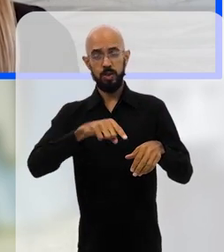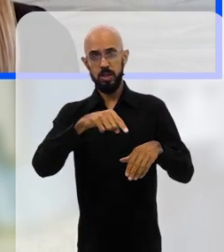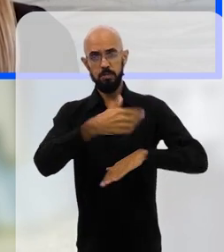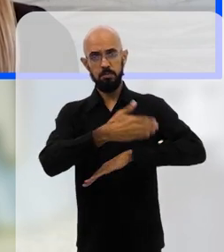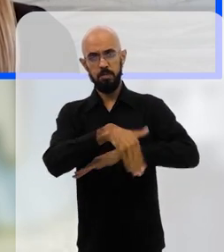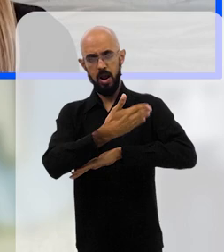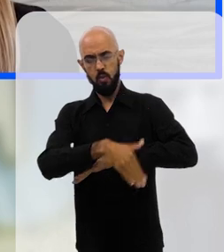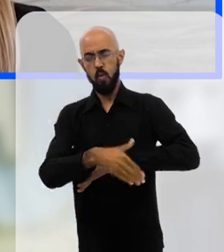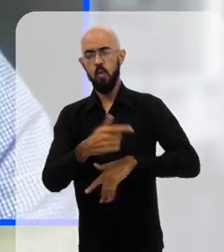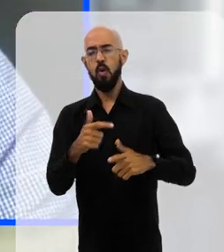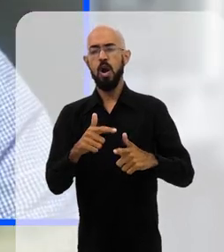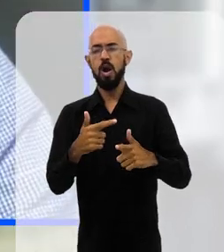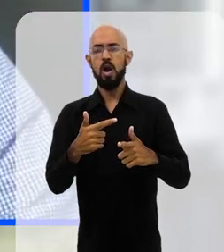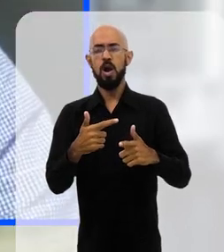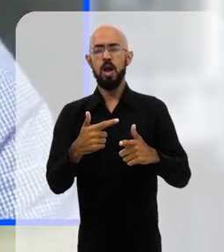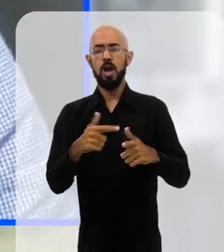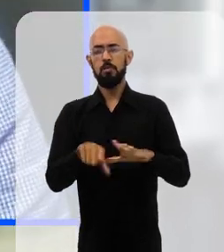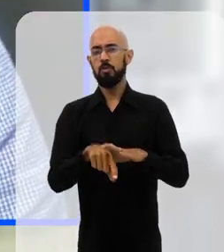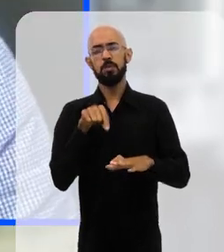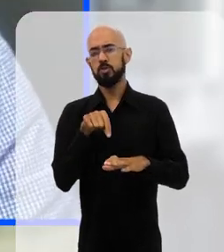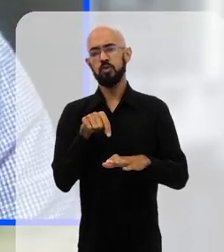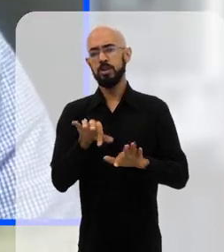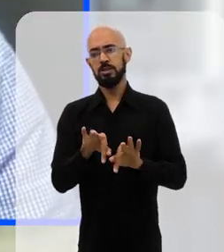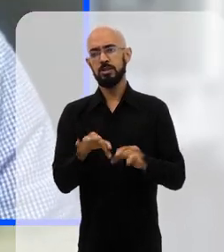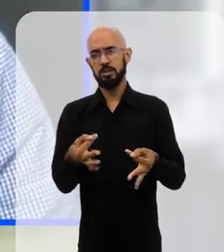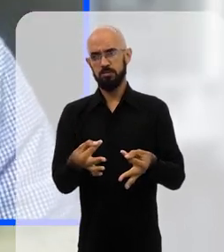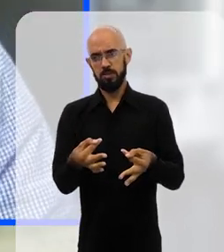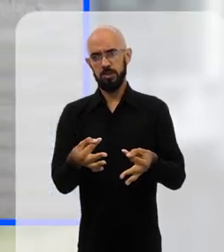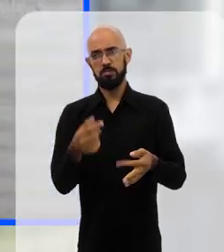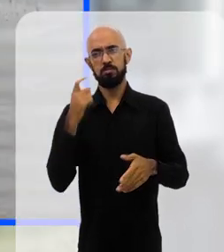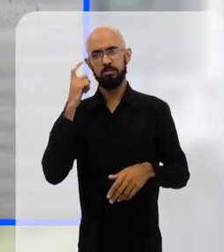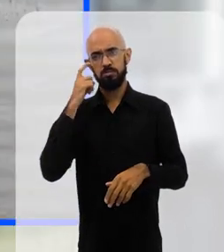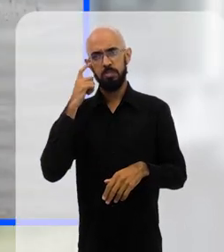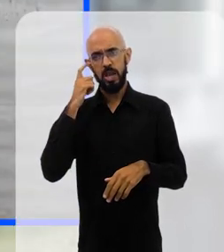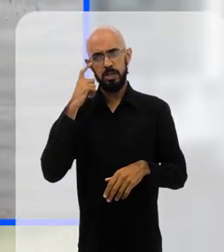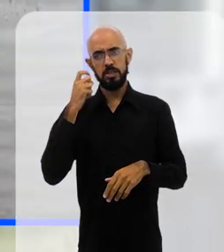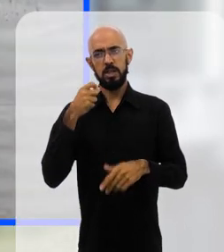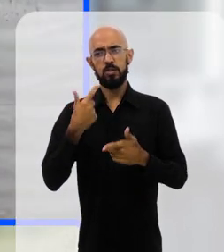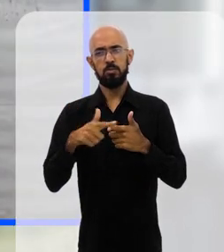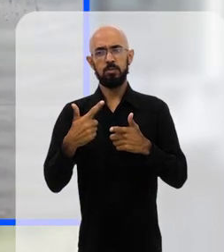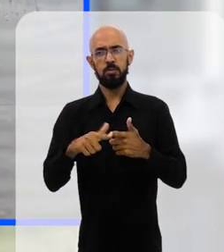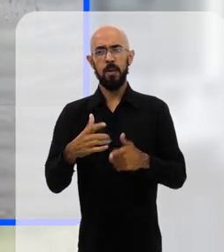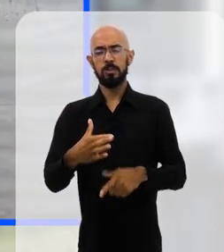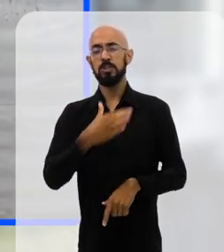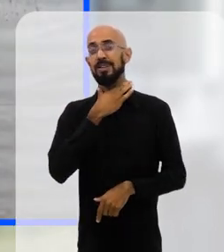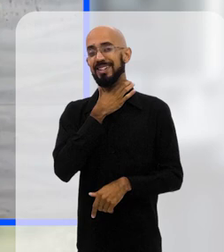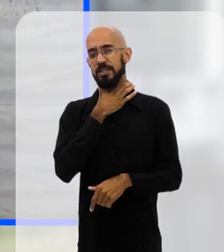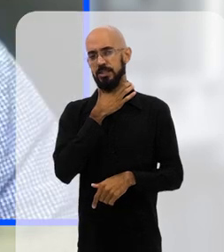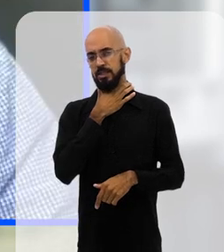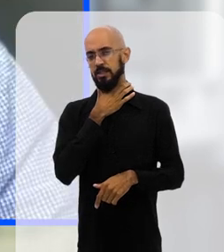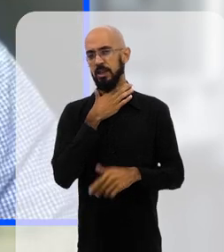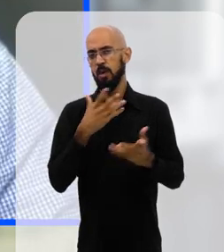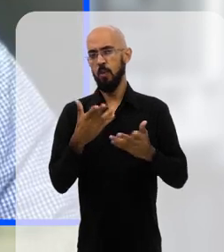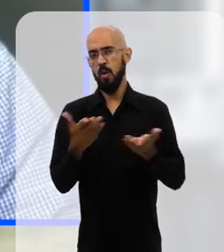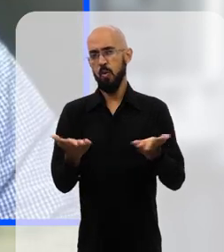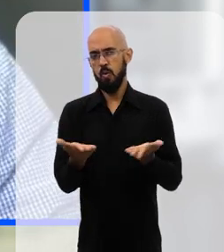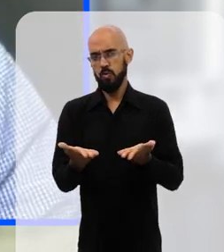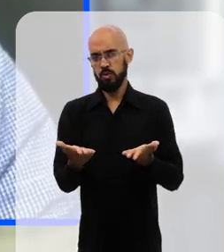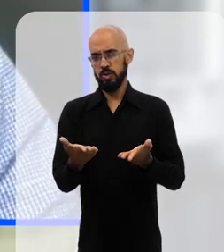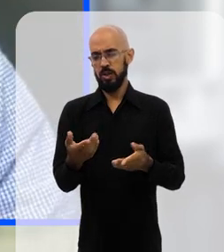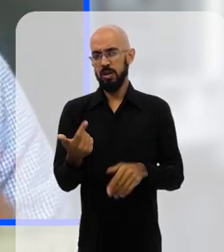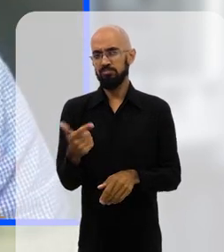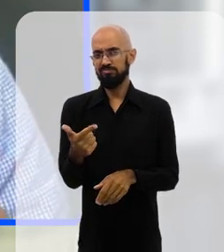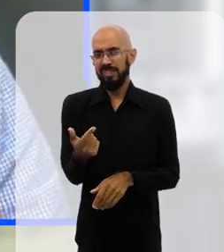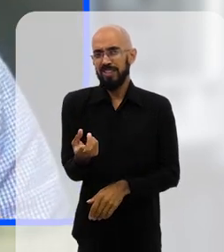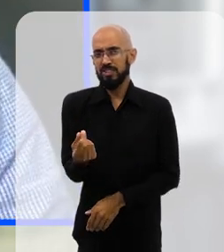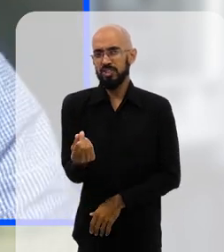as ruas, para morar nas ruas, se deve a uma escolha muito simples. Imagina, situação de crise como a gente vive hoje, a pessoa tem